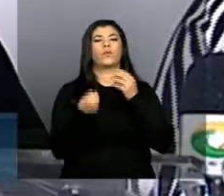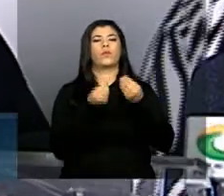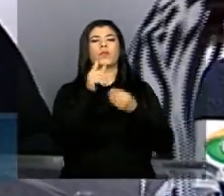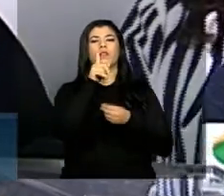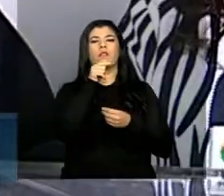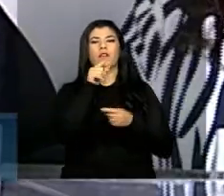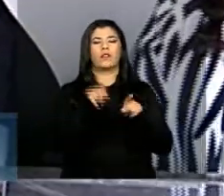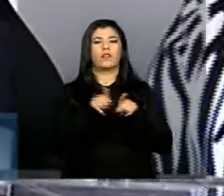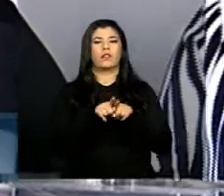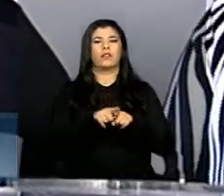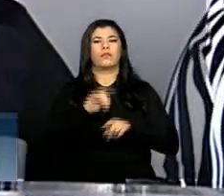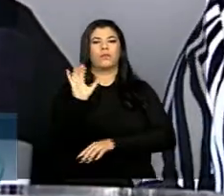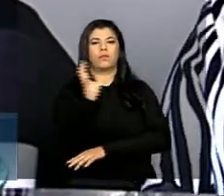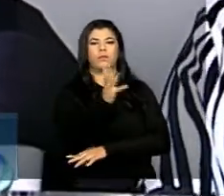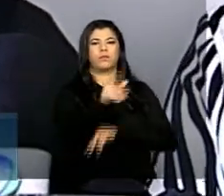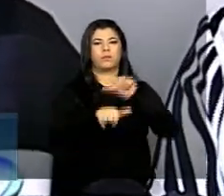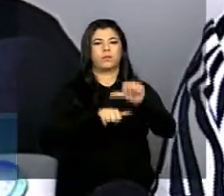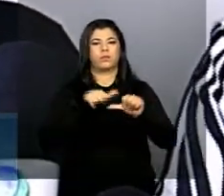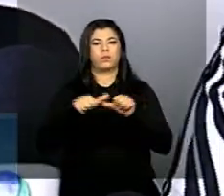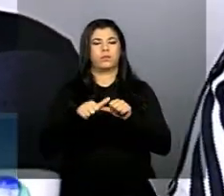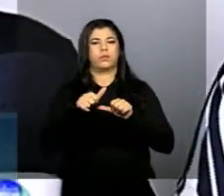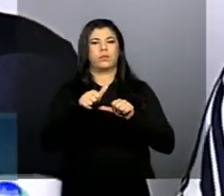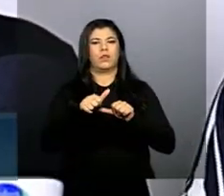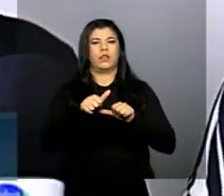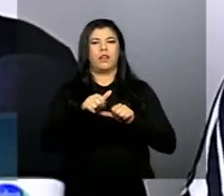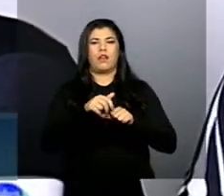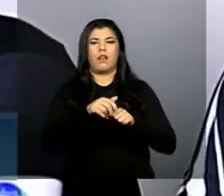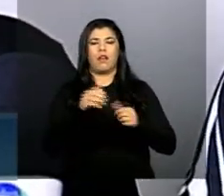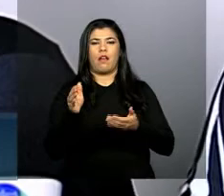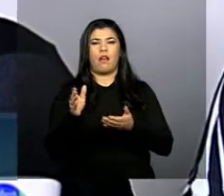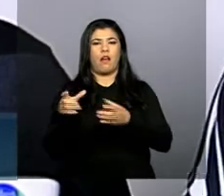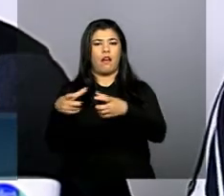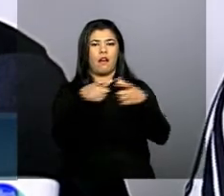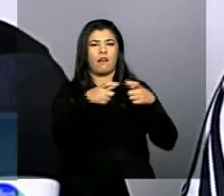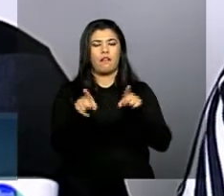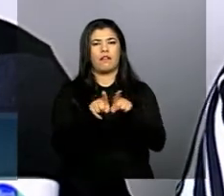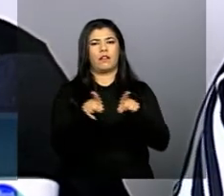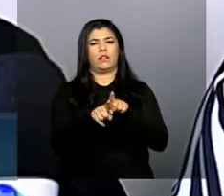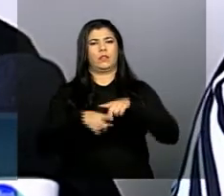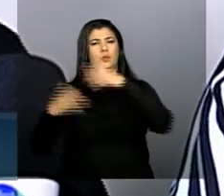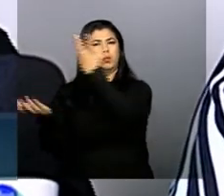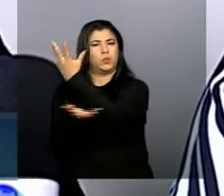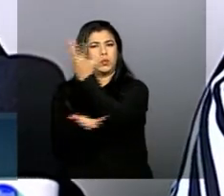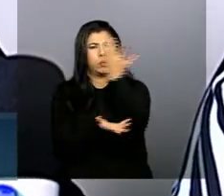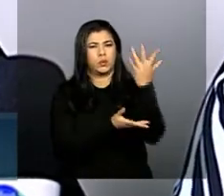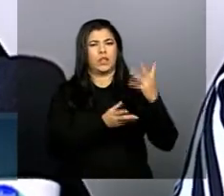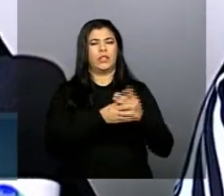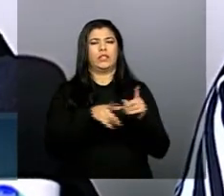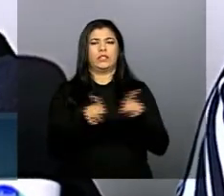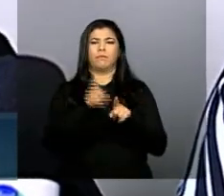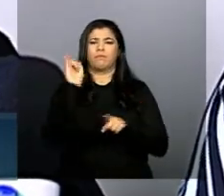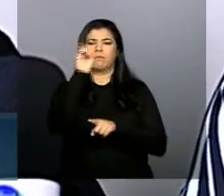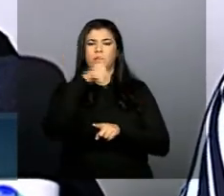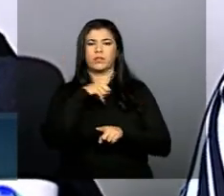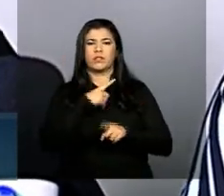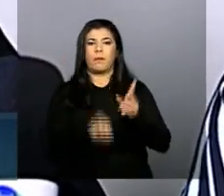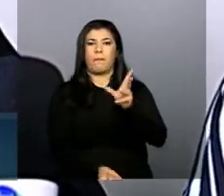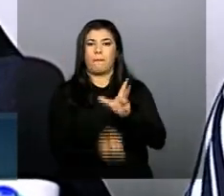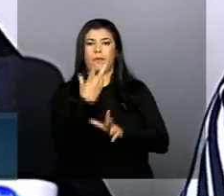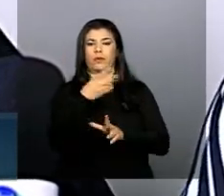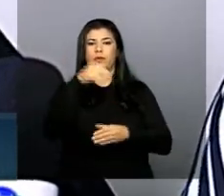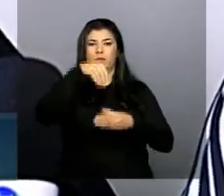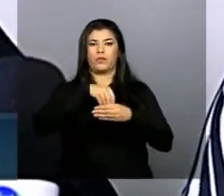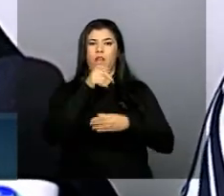florestal, a recuperação das áreas desmatadas, o cumprimento do código florestal e a importância de termos a produção de água